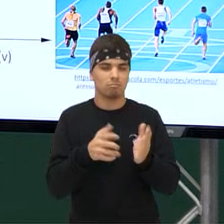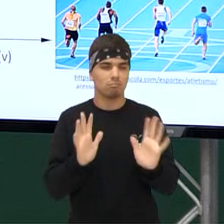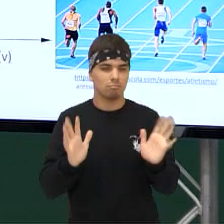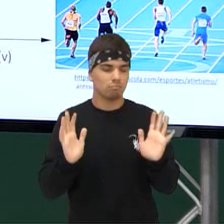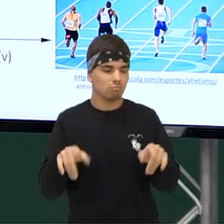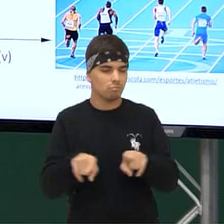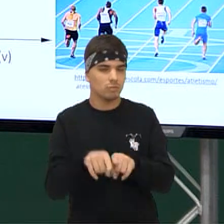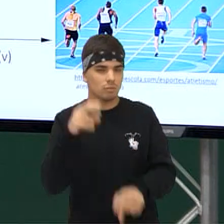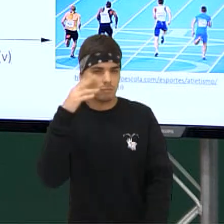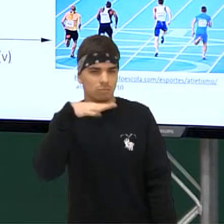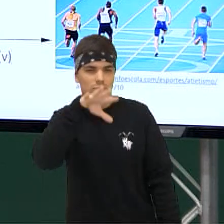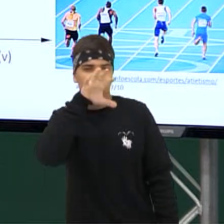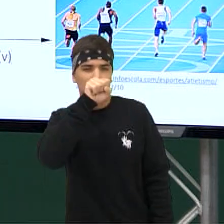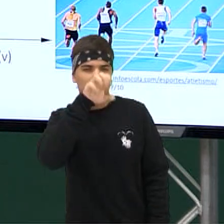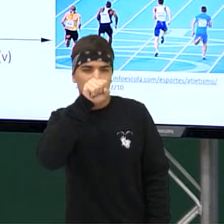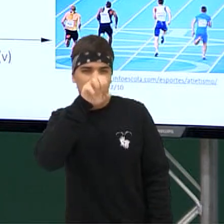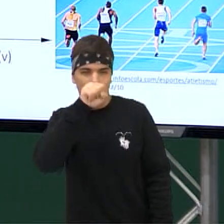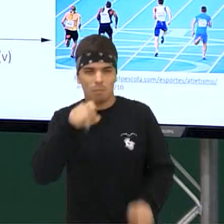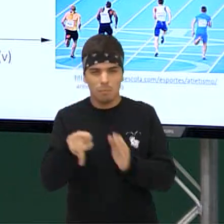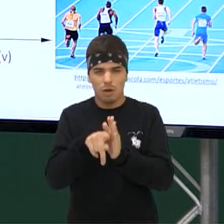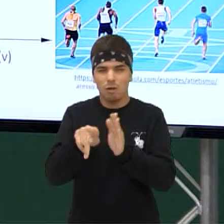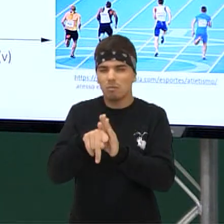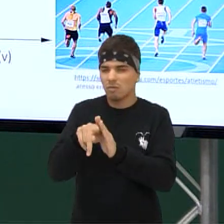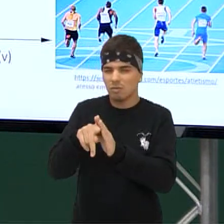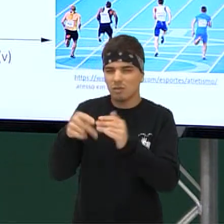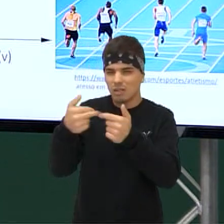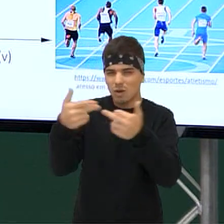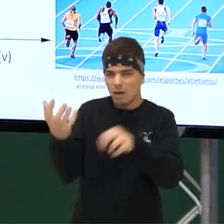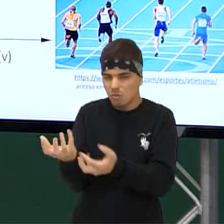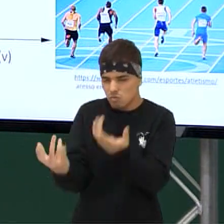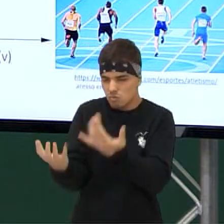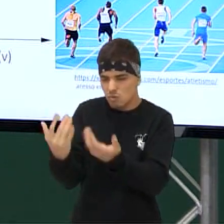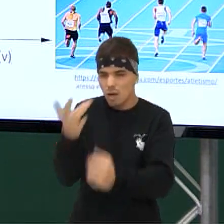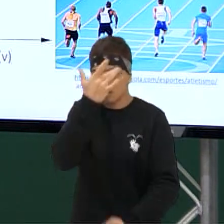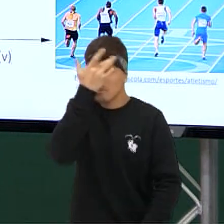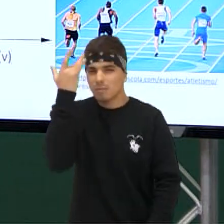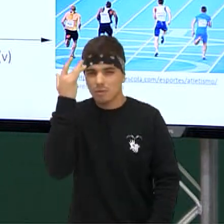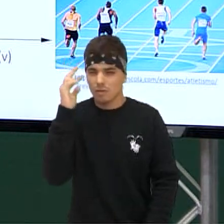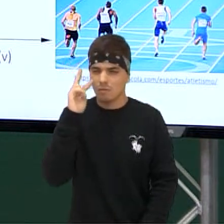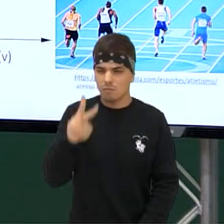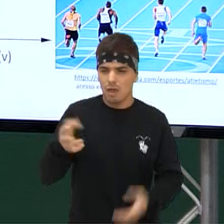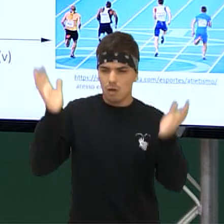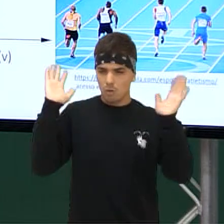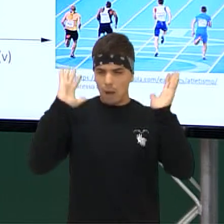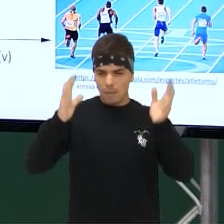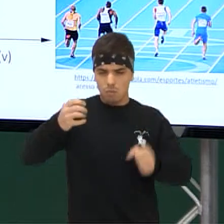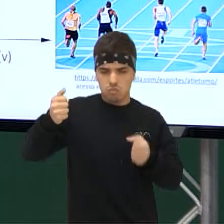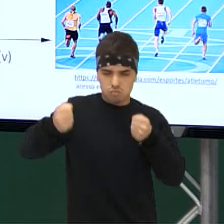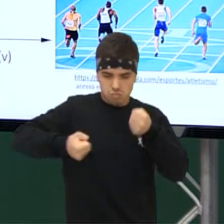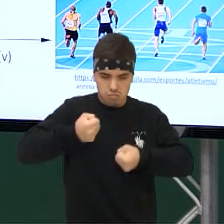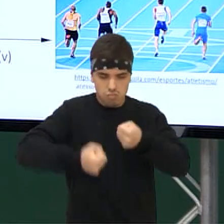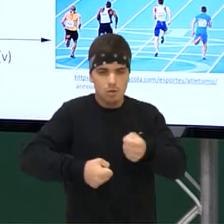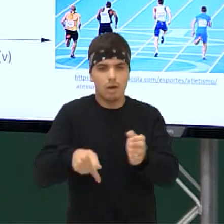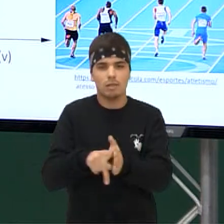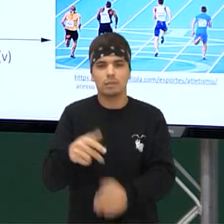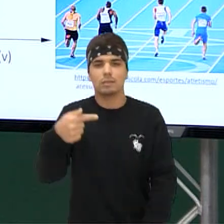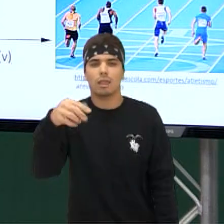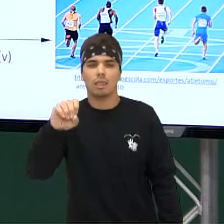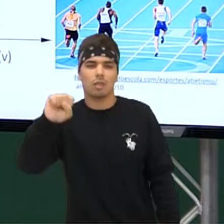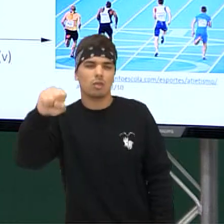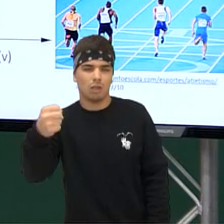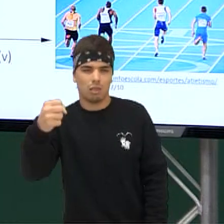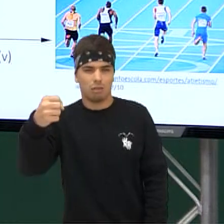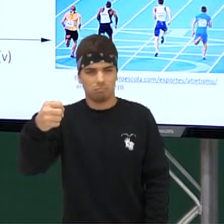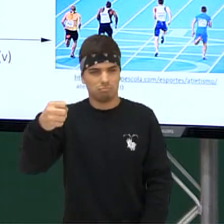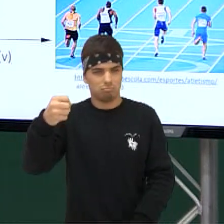sinto aquele cheiro de lona queimada do caminhão, né? E o que que acontece? A galera fica lá vendo às vezes o caminhão descendo a 70, 80 por hora Enquanto que muitas